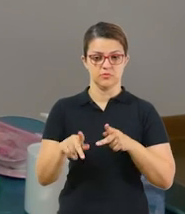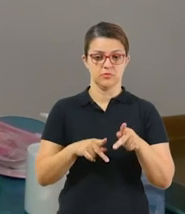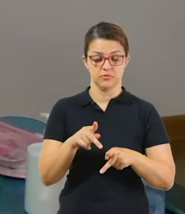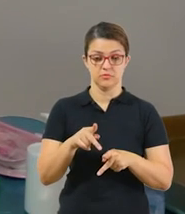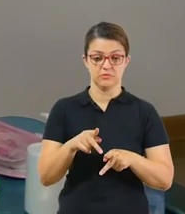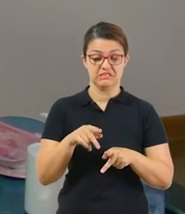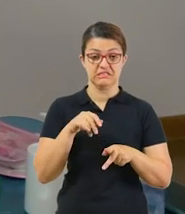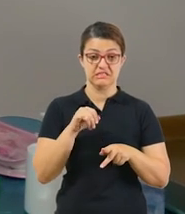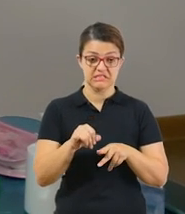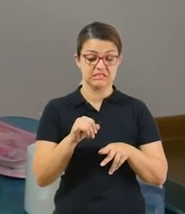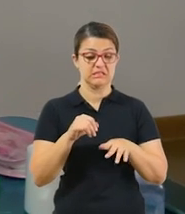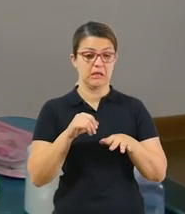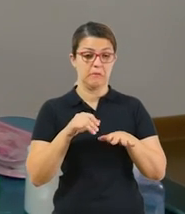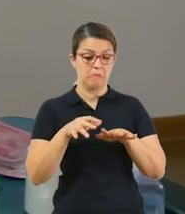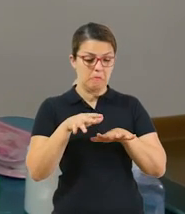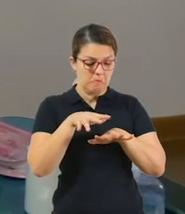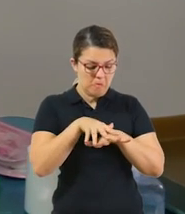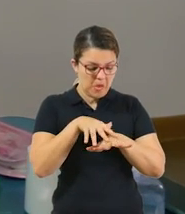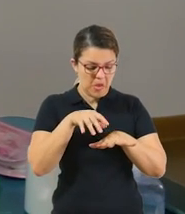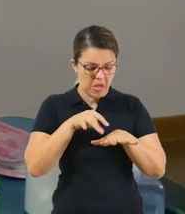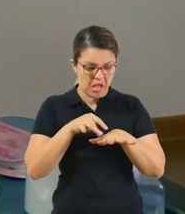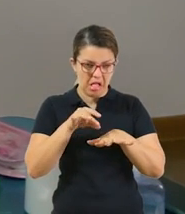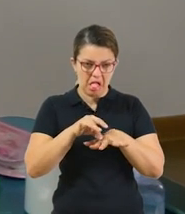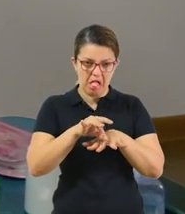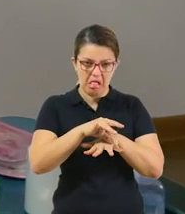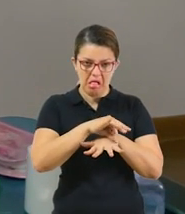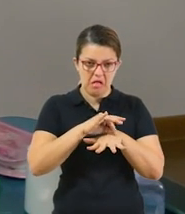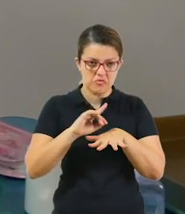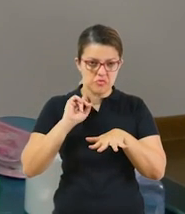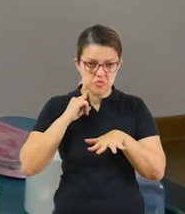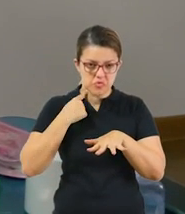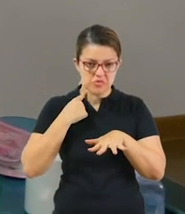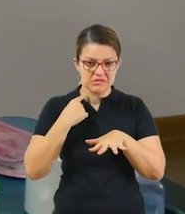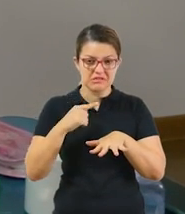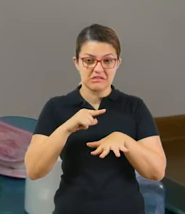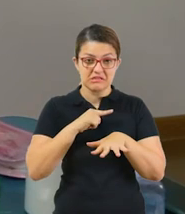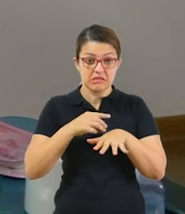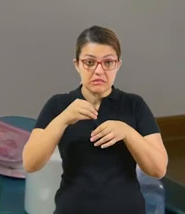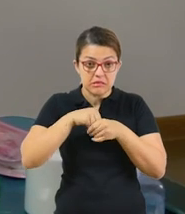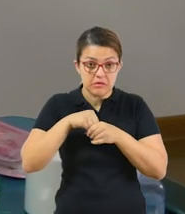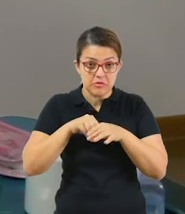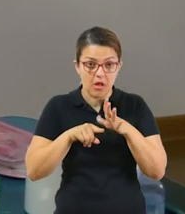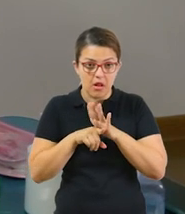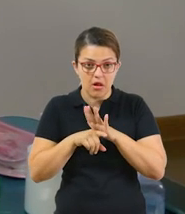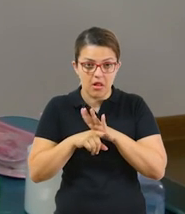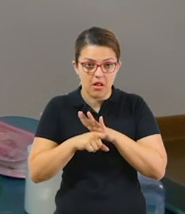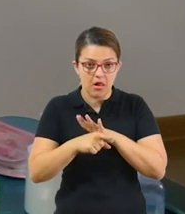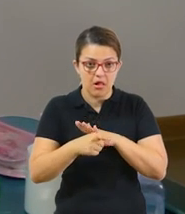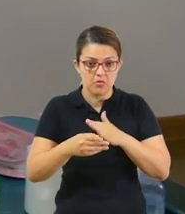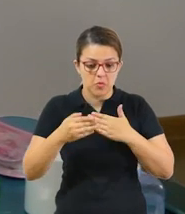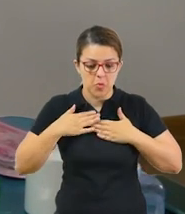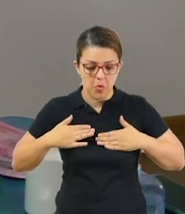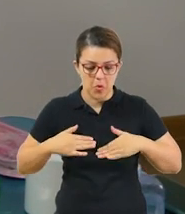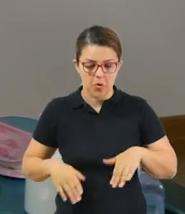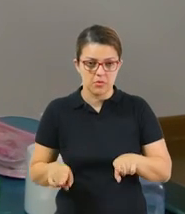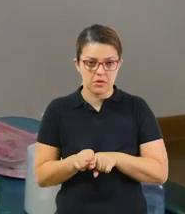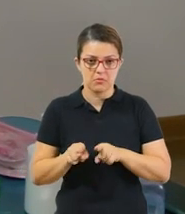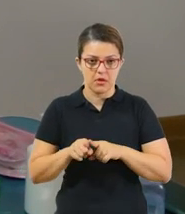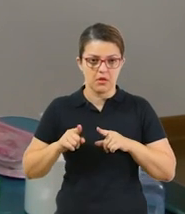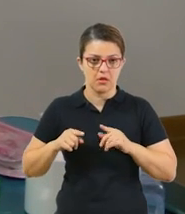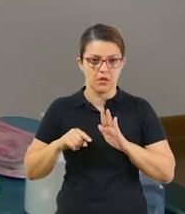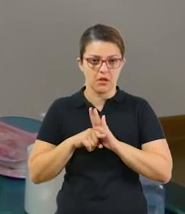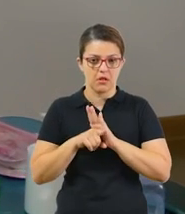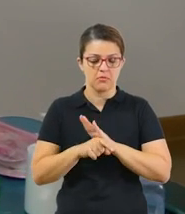você está com as mãos sujas, você tem todas as suas bactérias e germes aqui na mão, né? E no corpo. Então, por isso que é